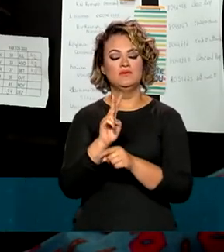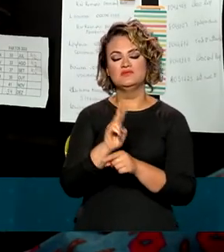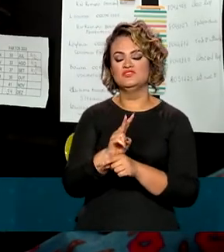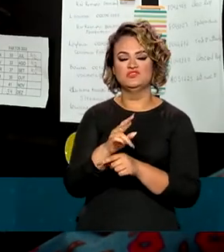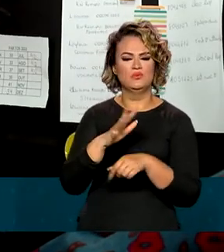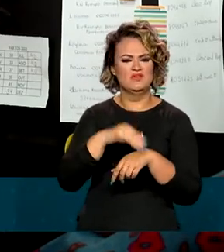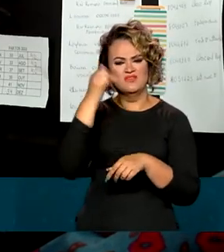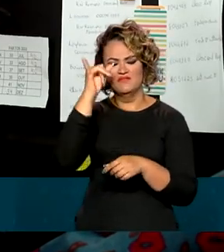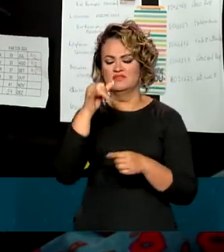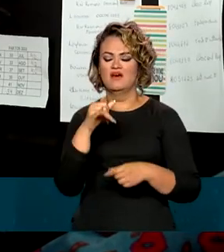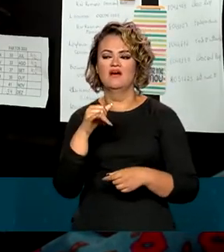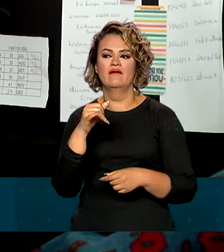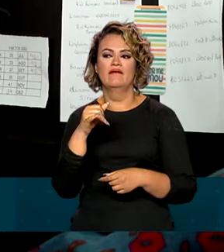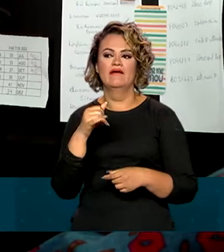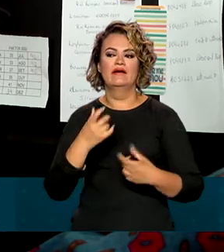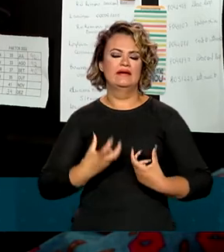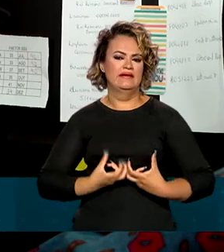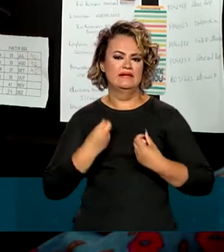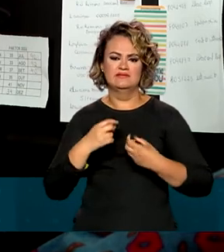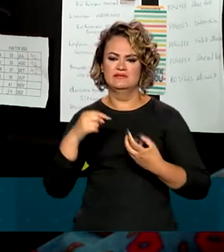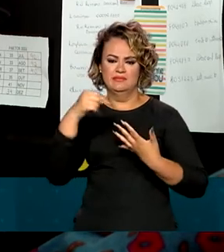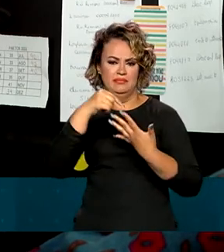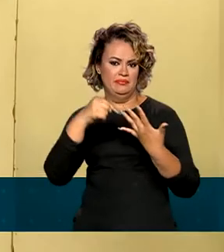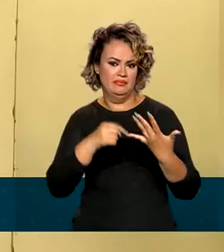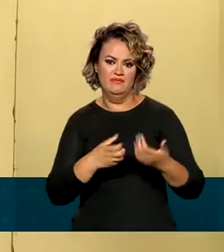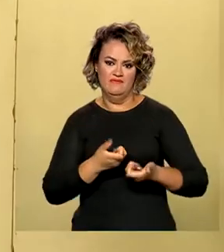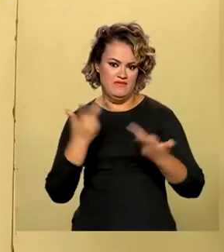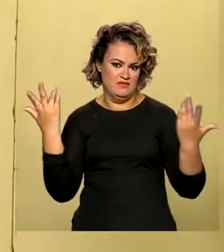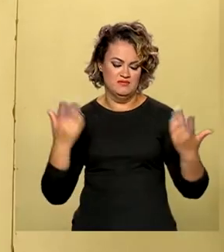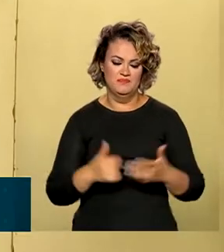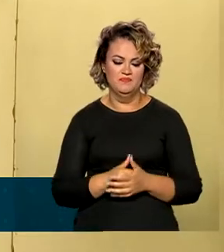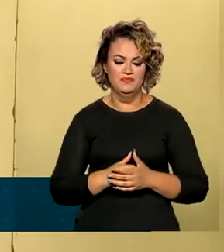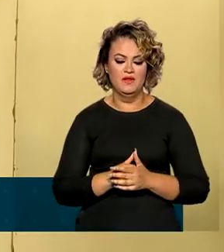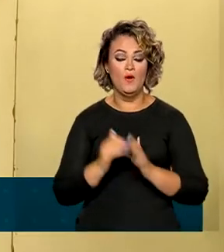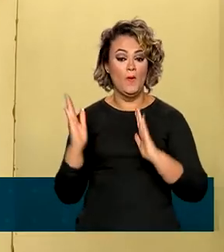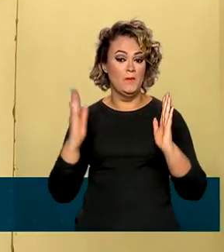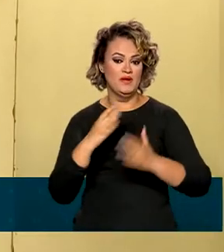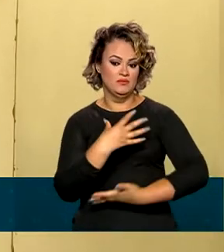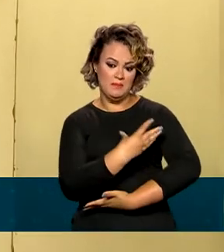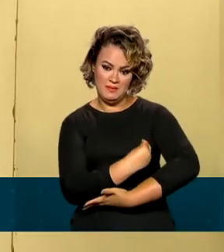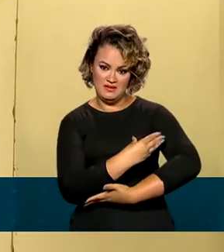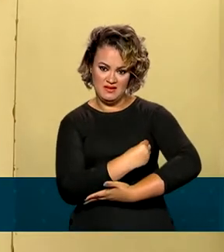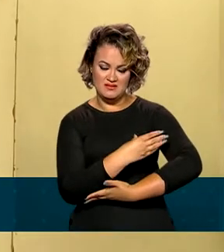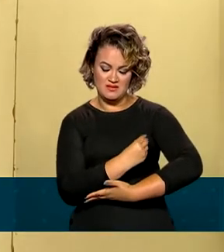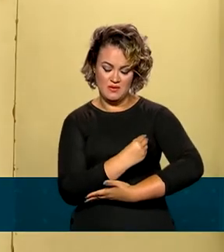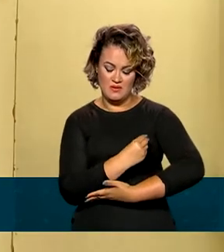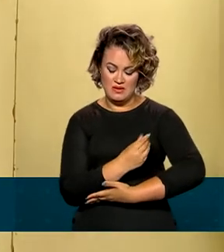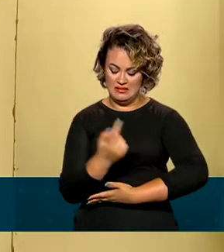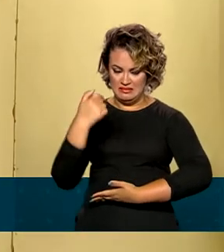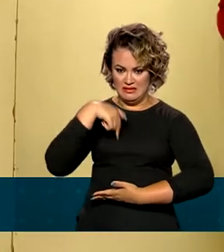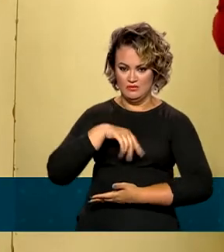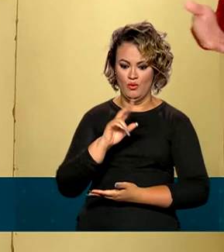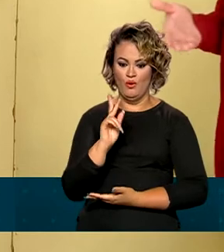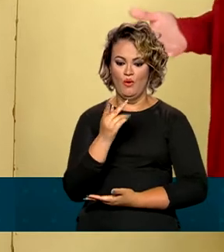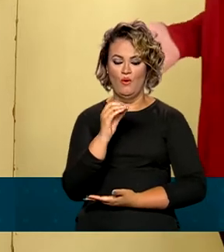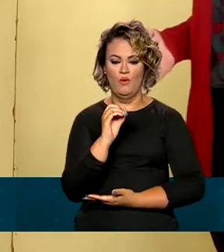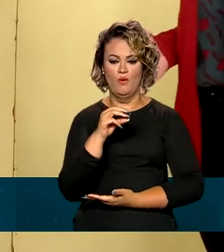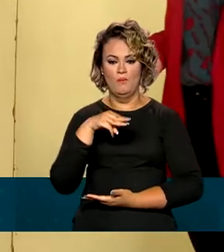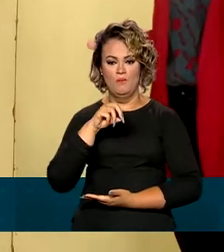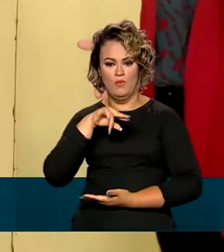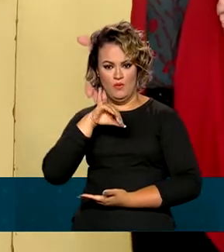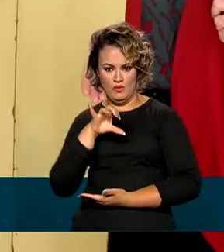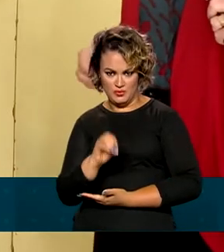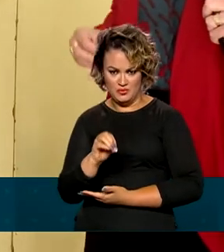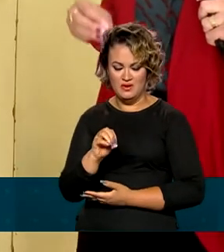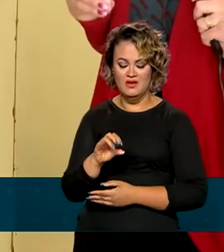câncer de mama, câncer de endométrio, câncer de ovário, por exemplo. Durante o período de aleitamento, as taxas de alguns hormônios que favorecem o